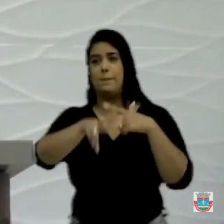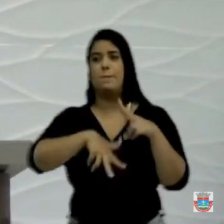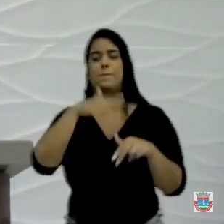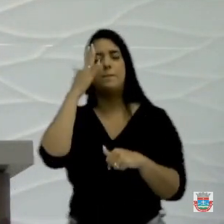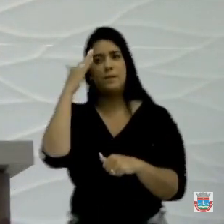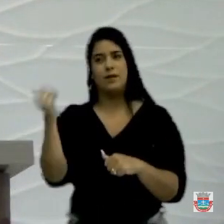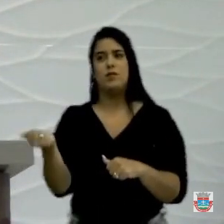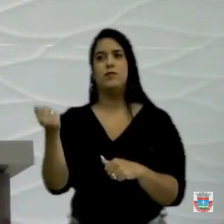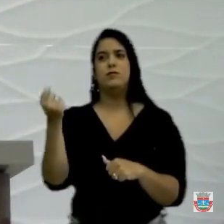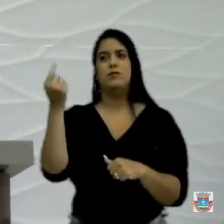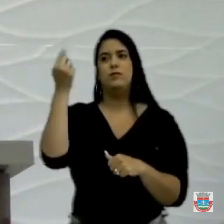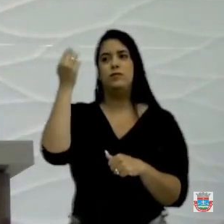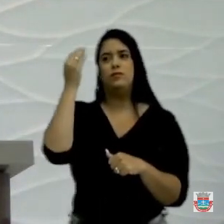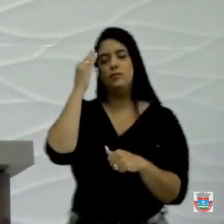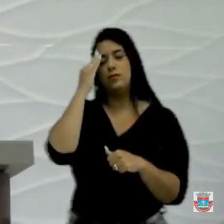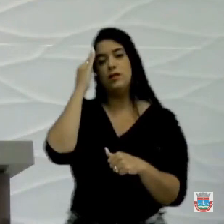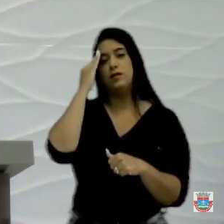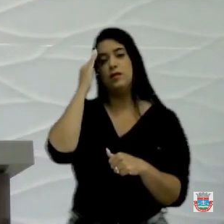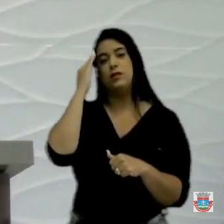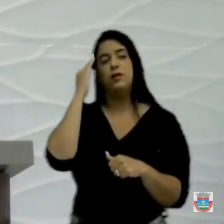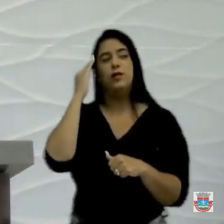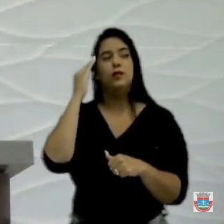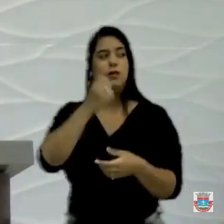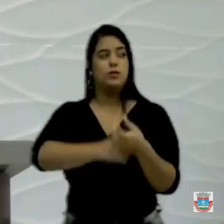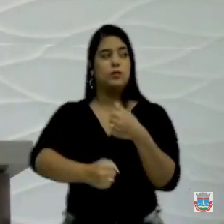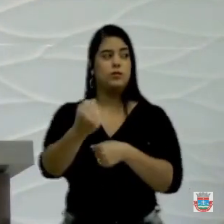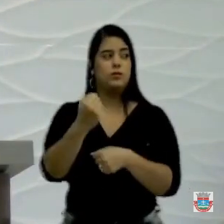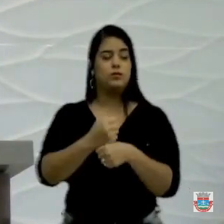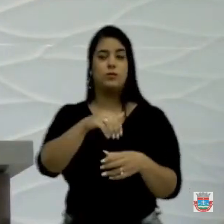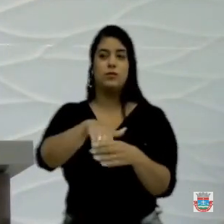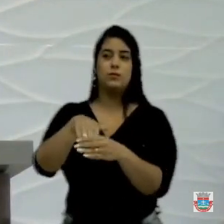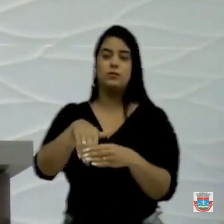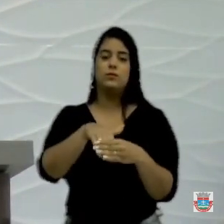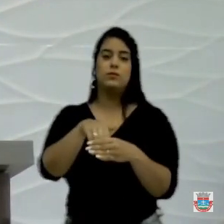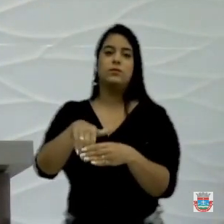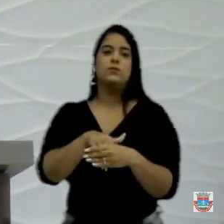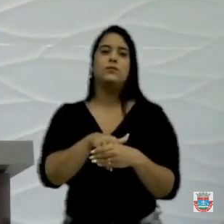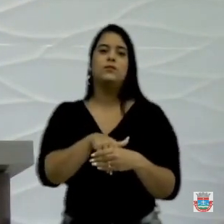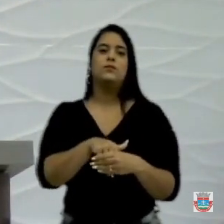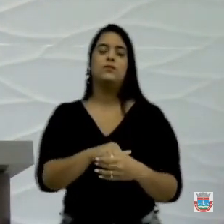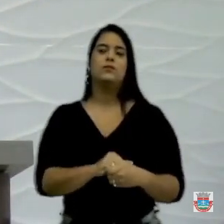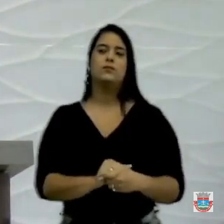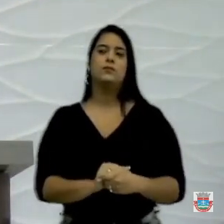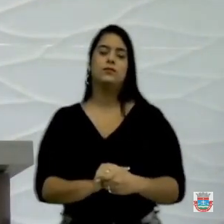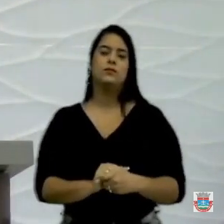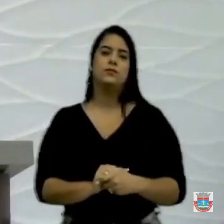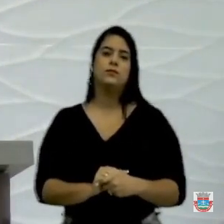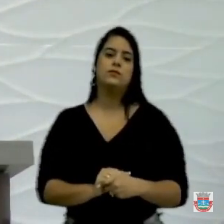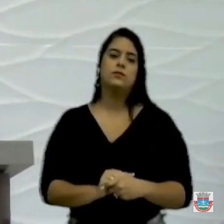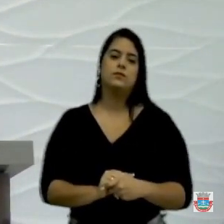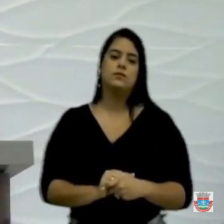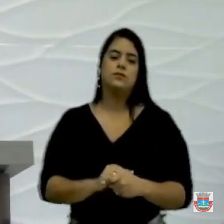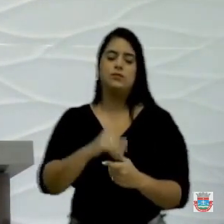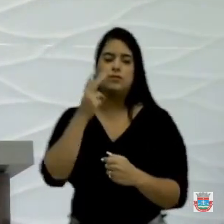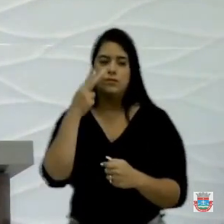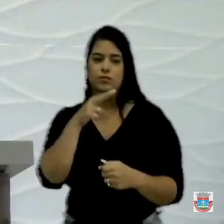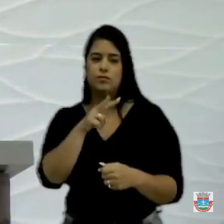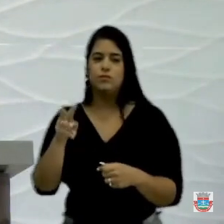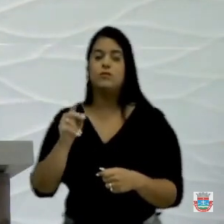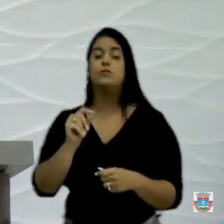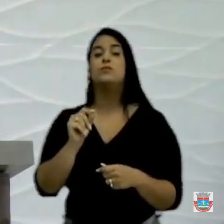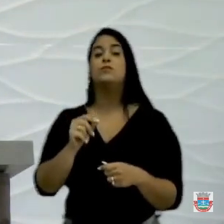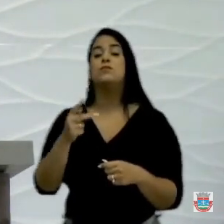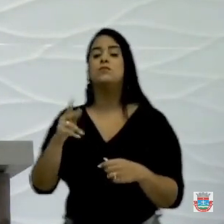Está ciente que a gente está no ano eleitoral. O ano eleitoral. Veja quem é que está no seu